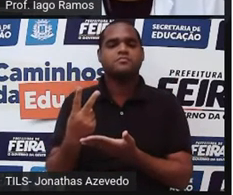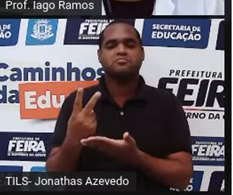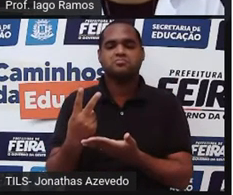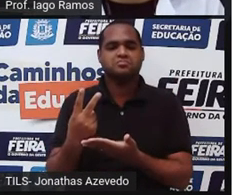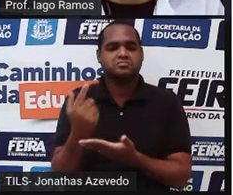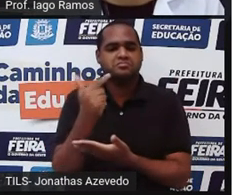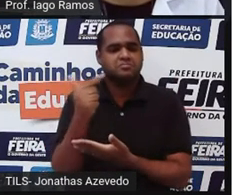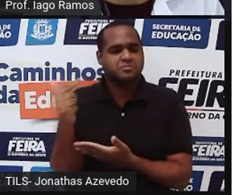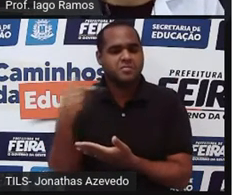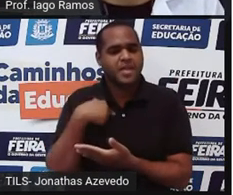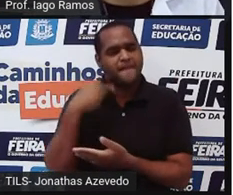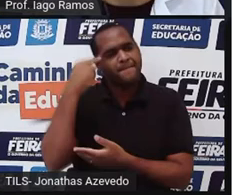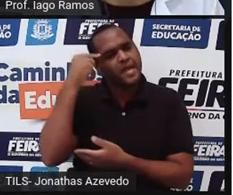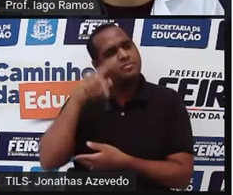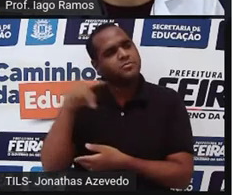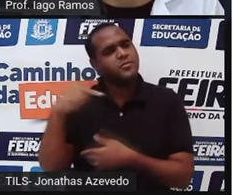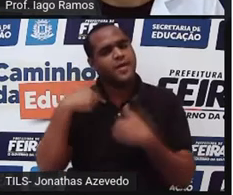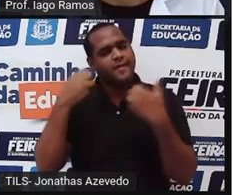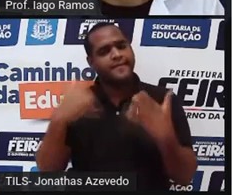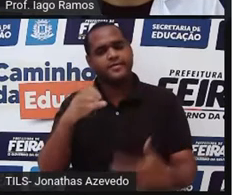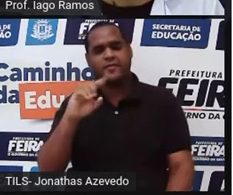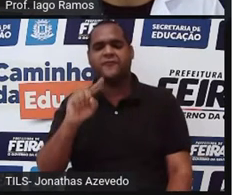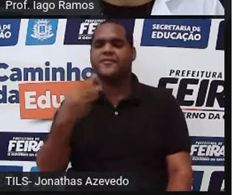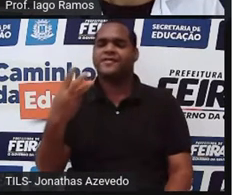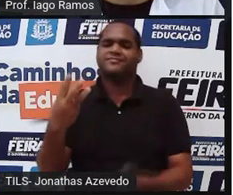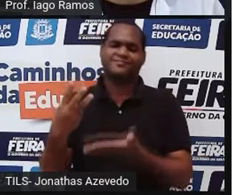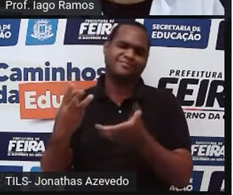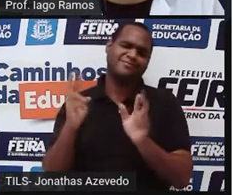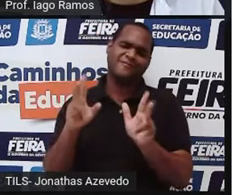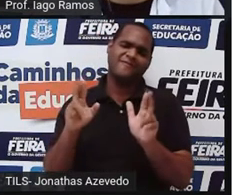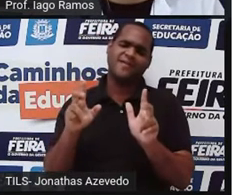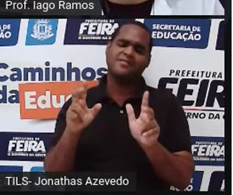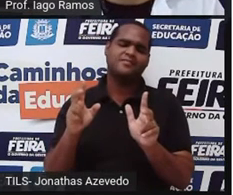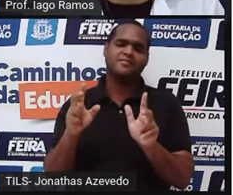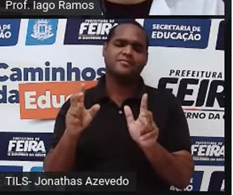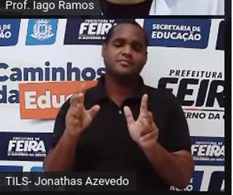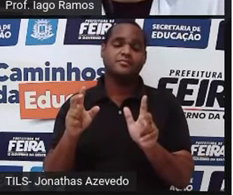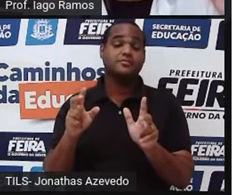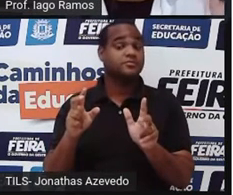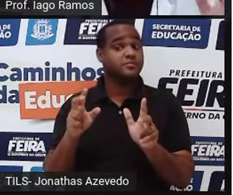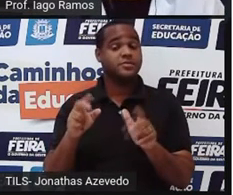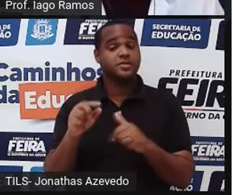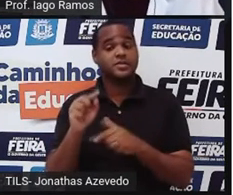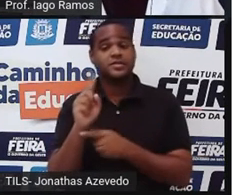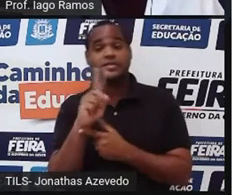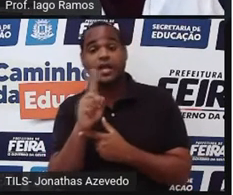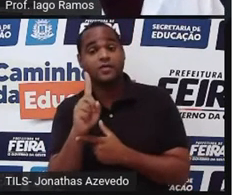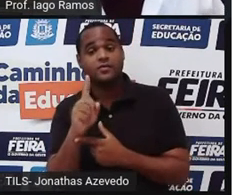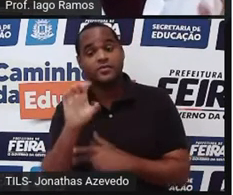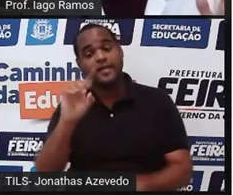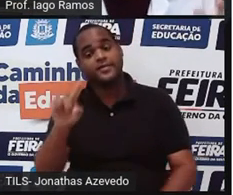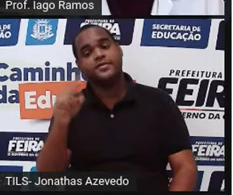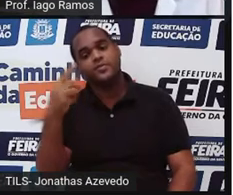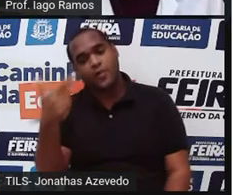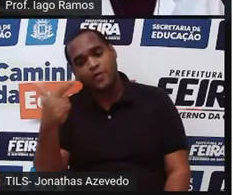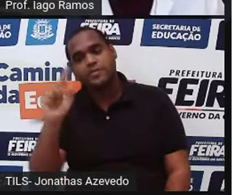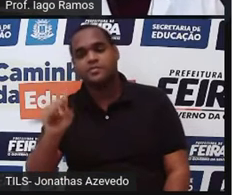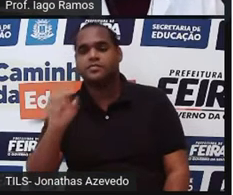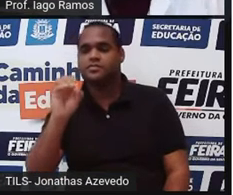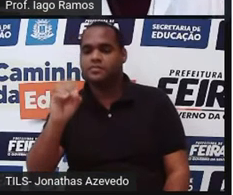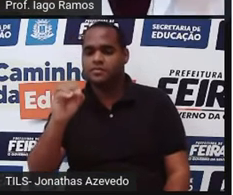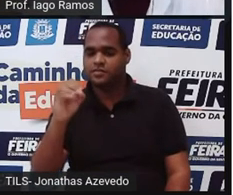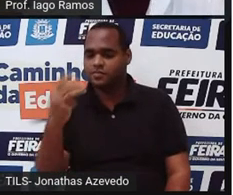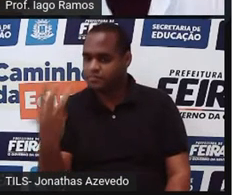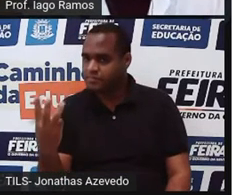Aí você pensa, professor, é 0,3. Não. Então, entre 0,2 e 0,3,